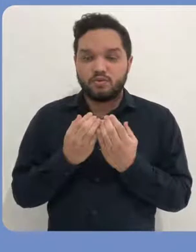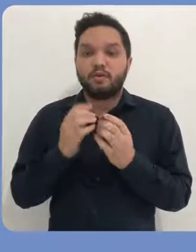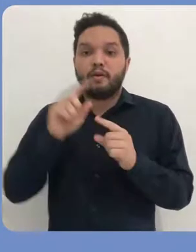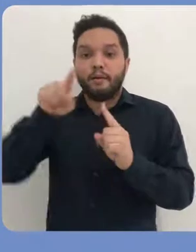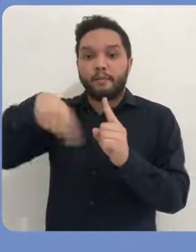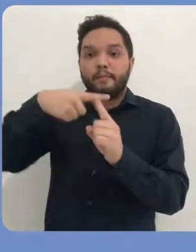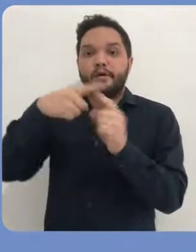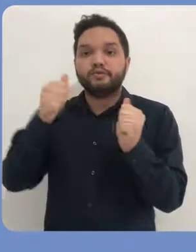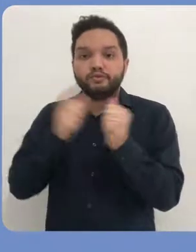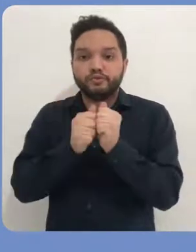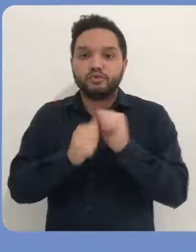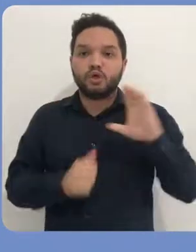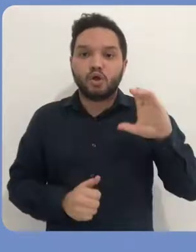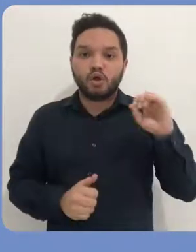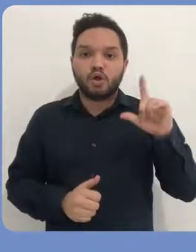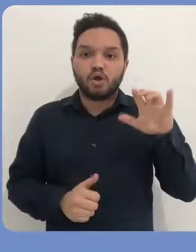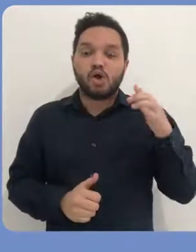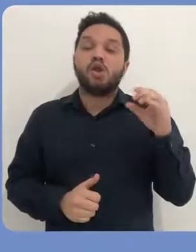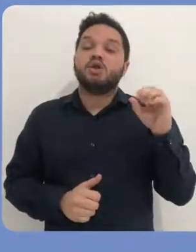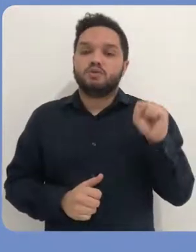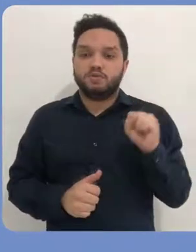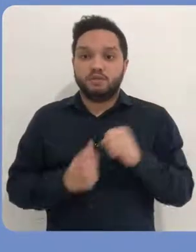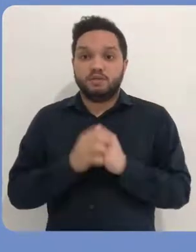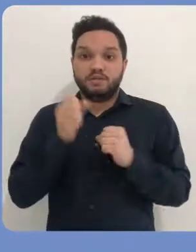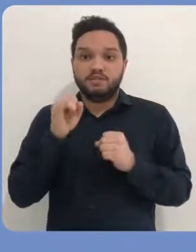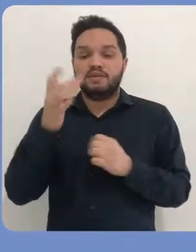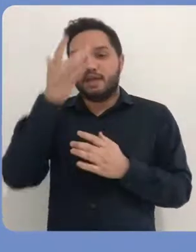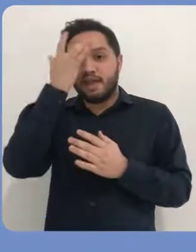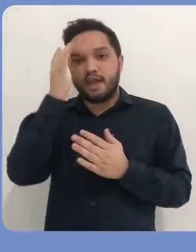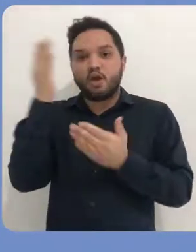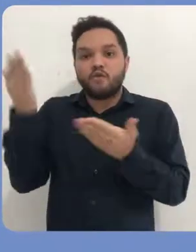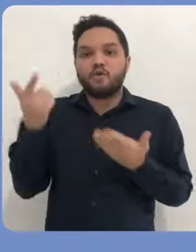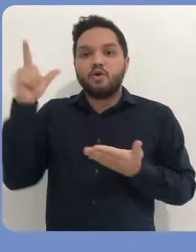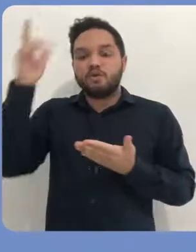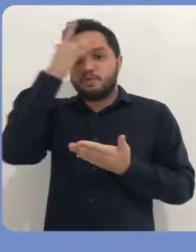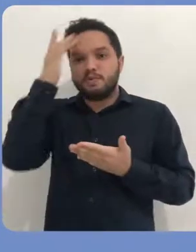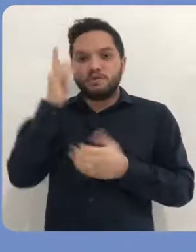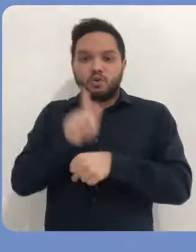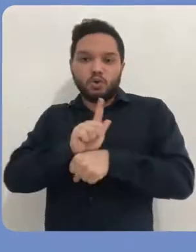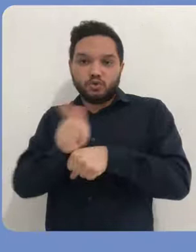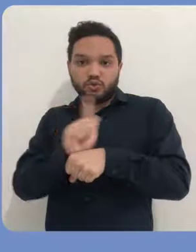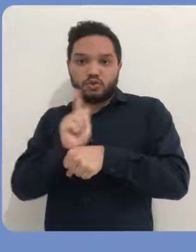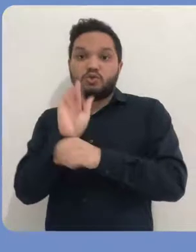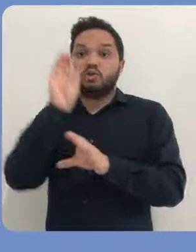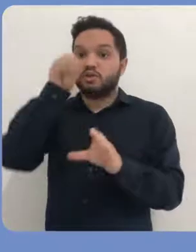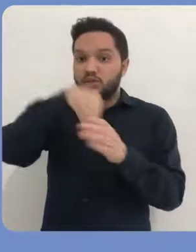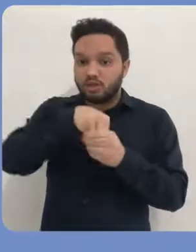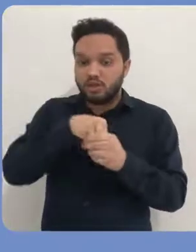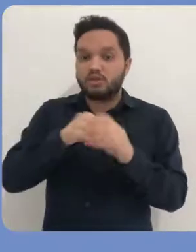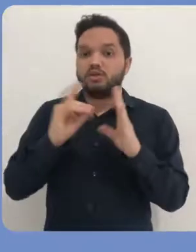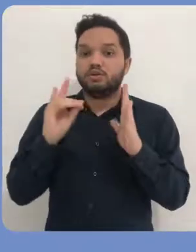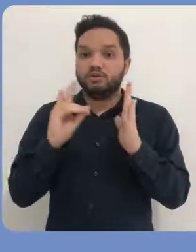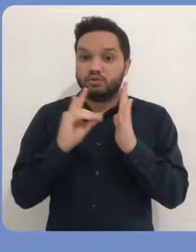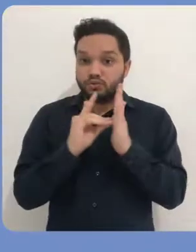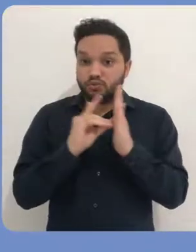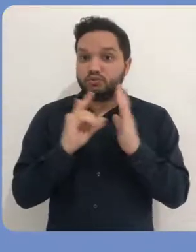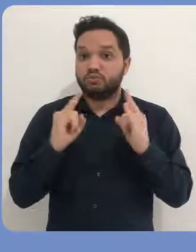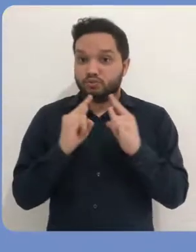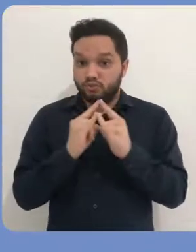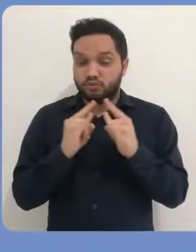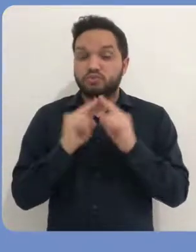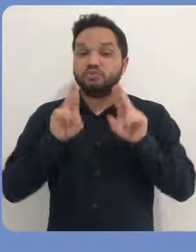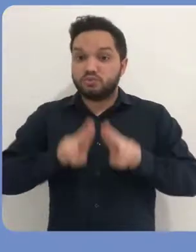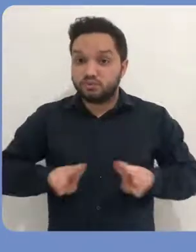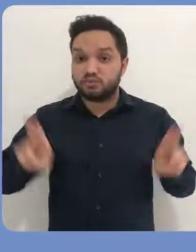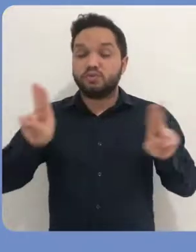respectivas coleções. Caso você queira adicionar gestores das suas coleções dentro do repositório institucional